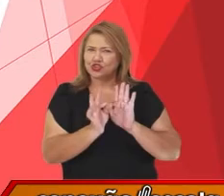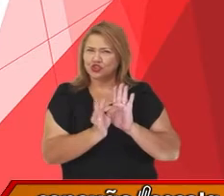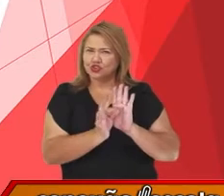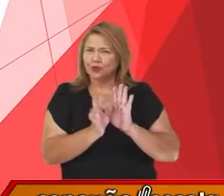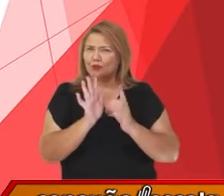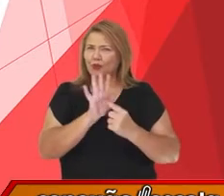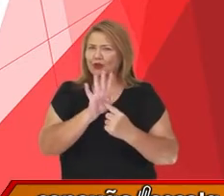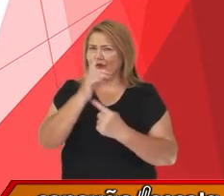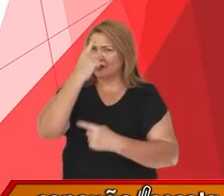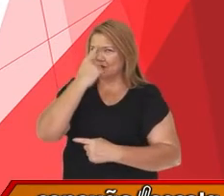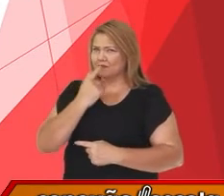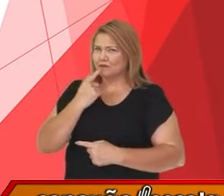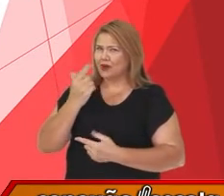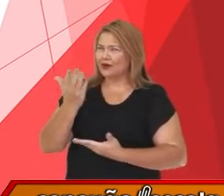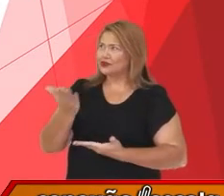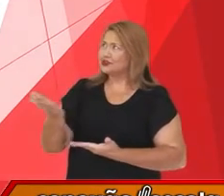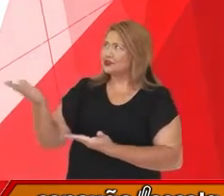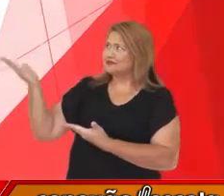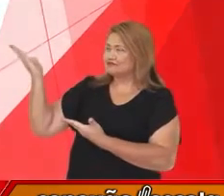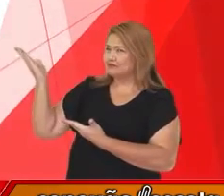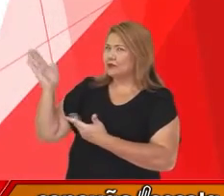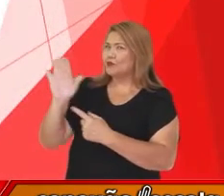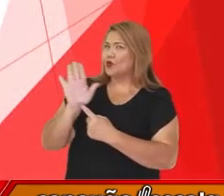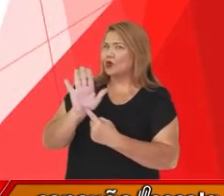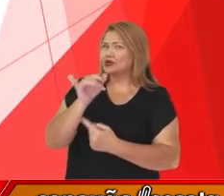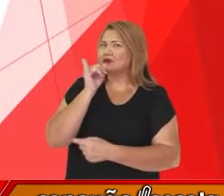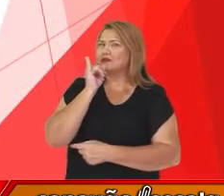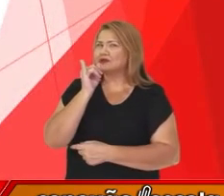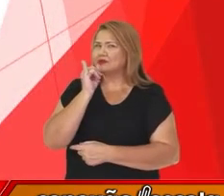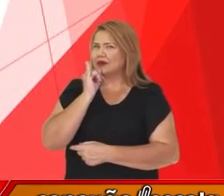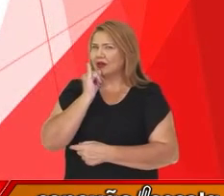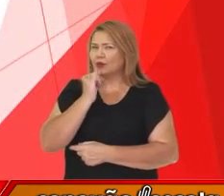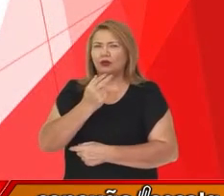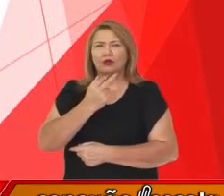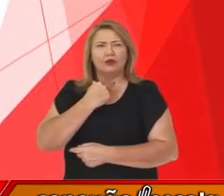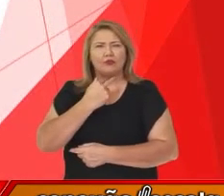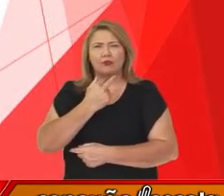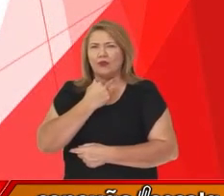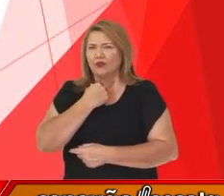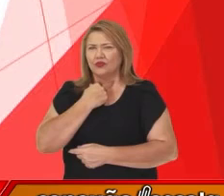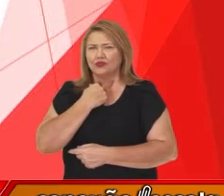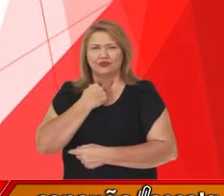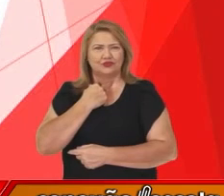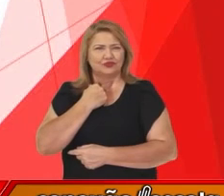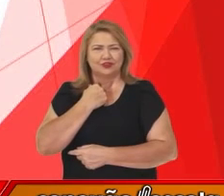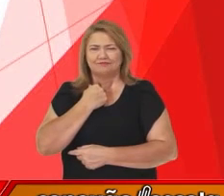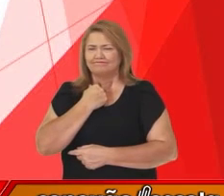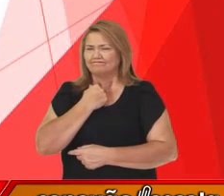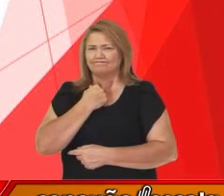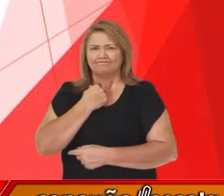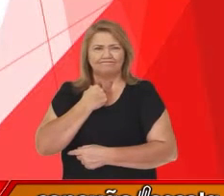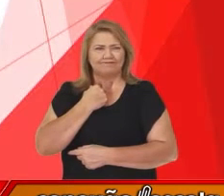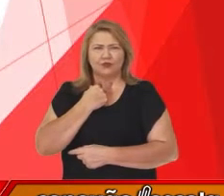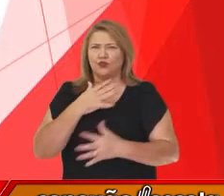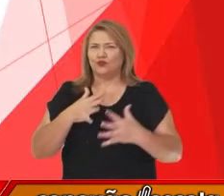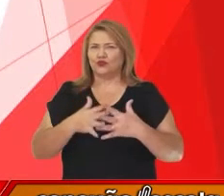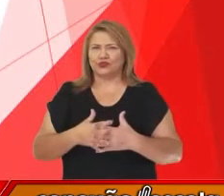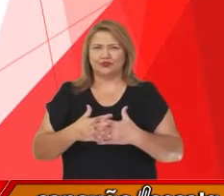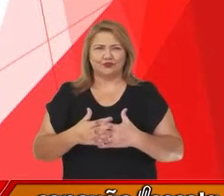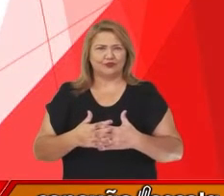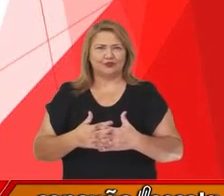imagem também só para exemplificar um pouquinho para vocês que não podemos fazer essa confusão.